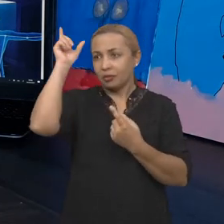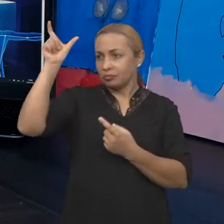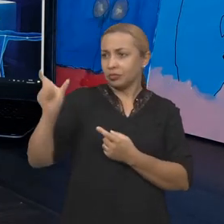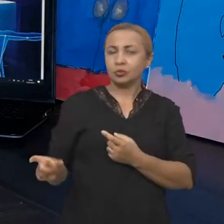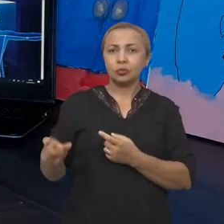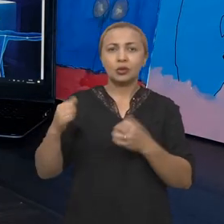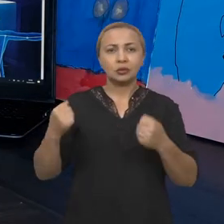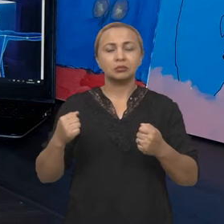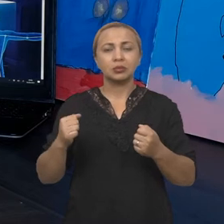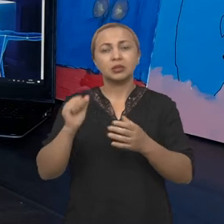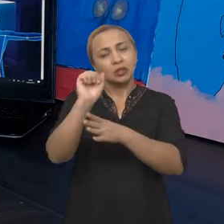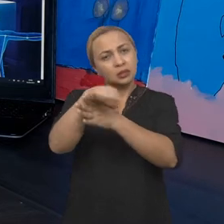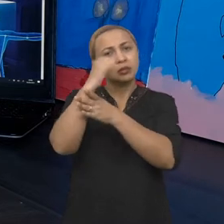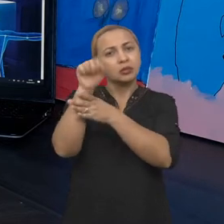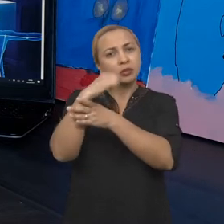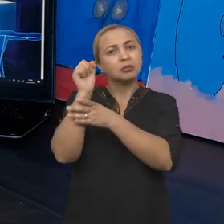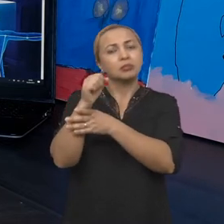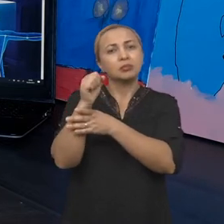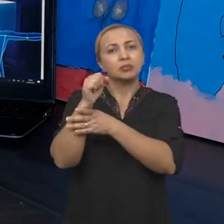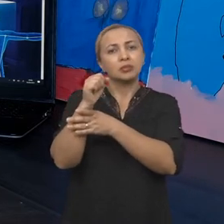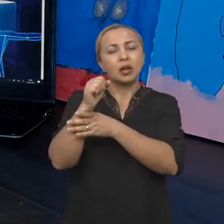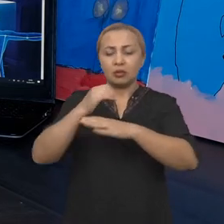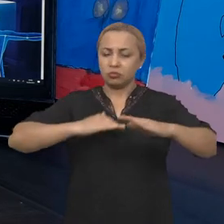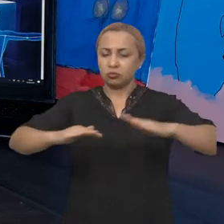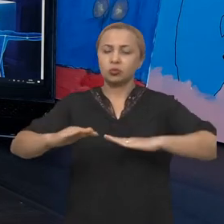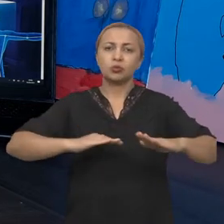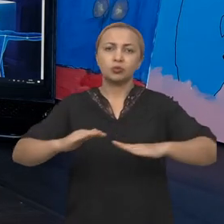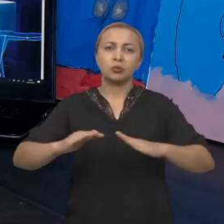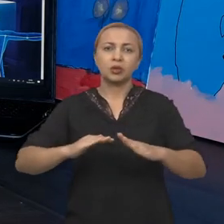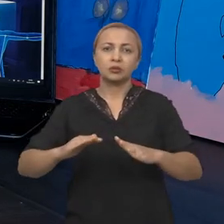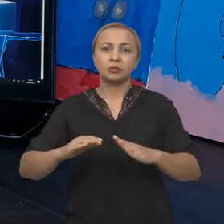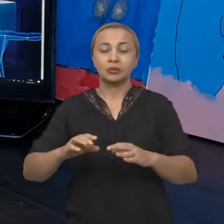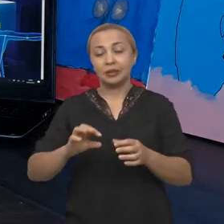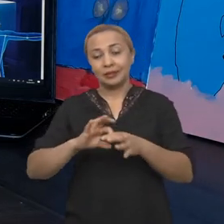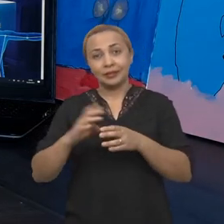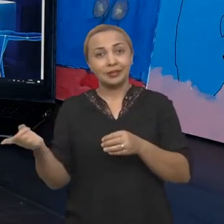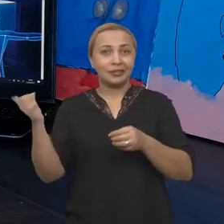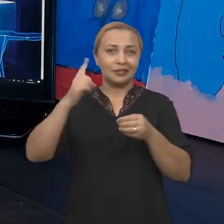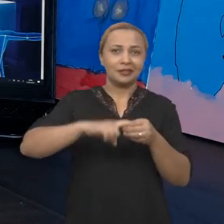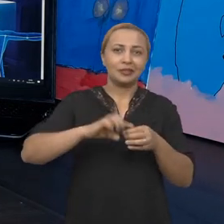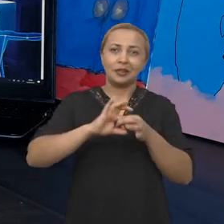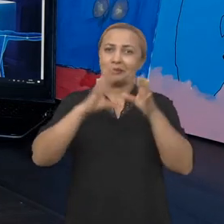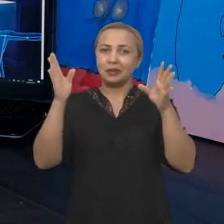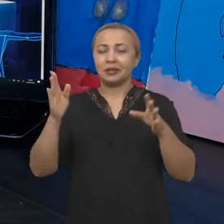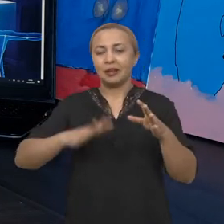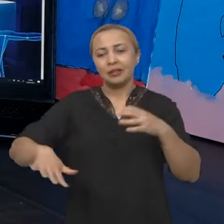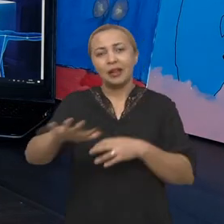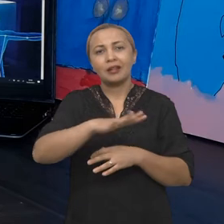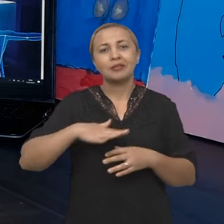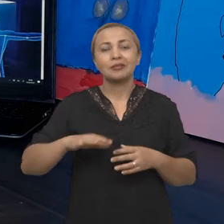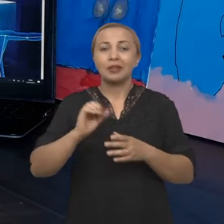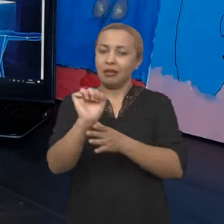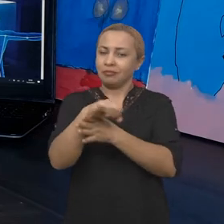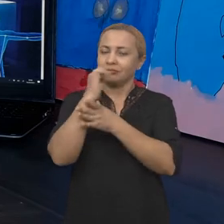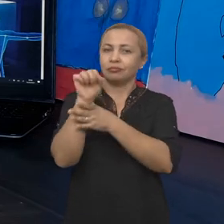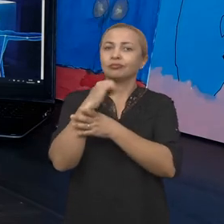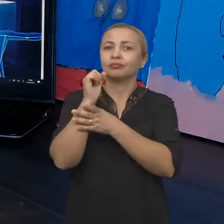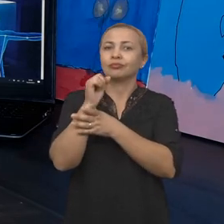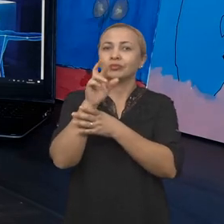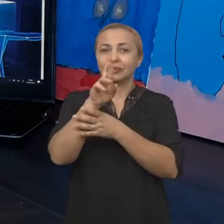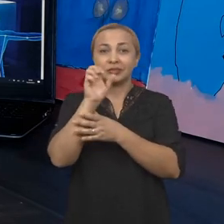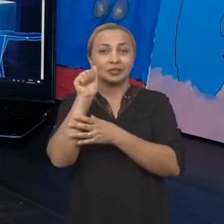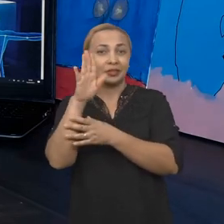necessitam de reabilitação motora, trazendo autonomia para os profissionais da área da reabilitação